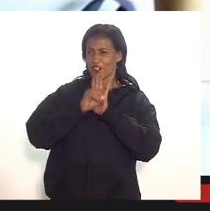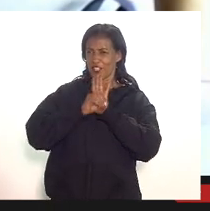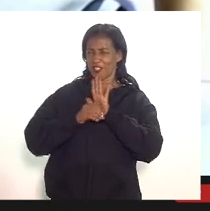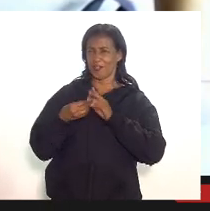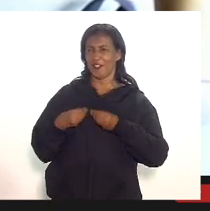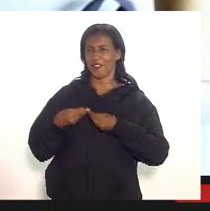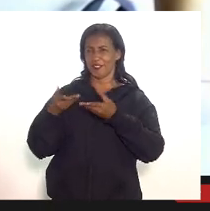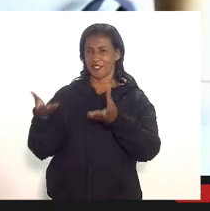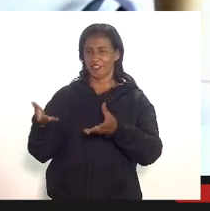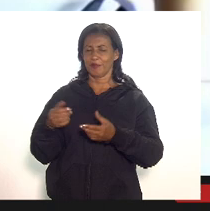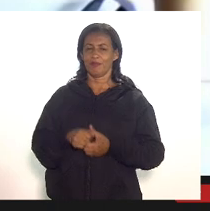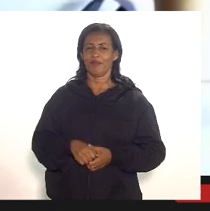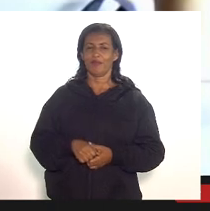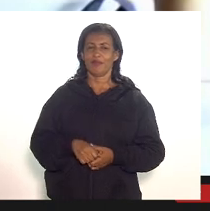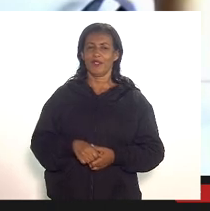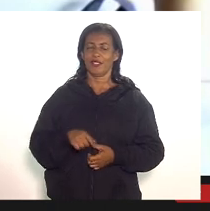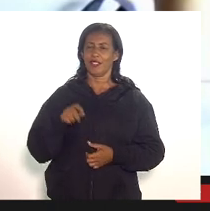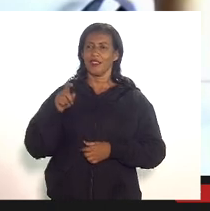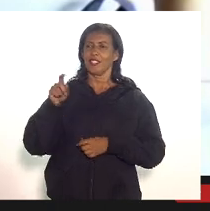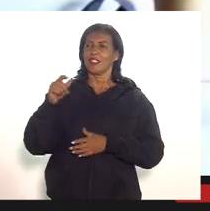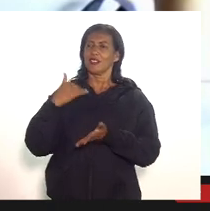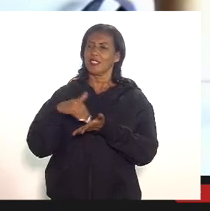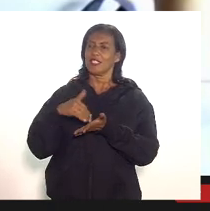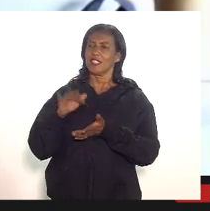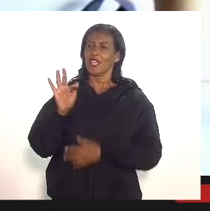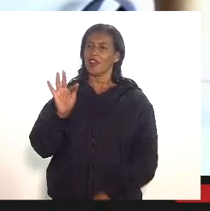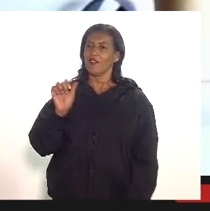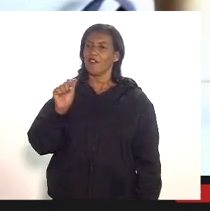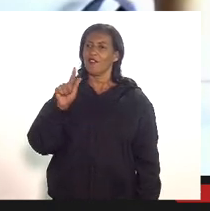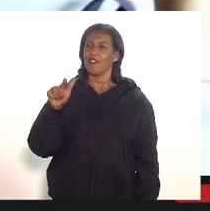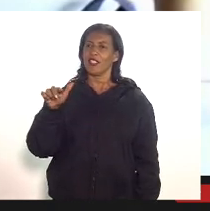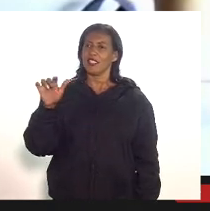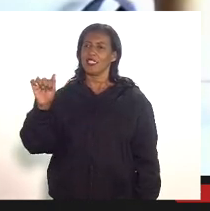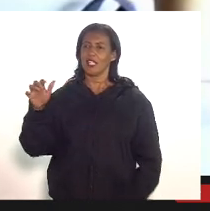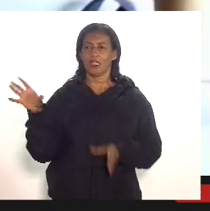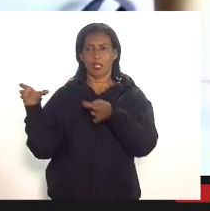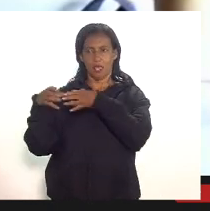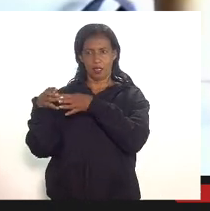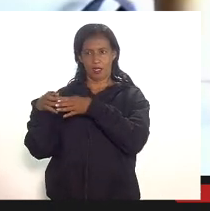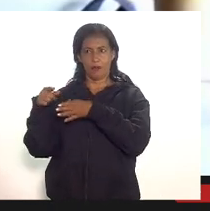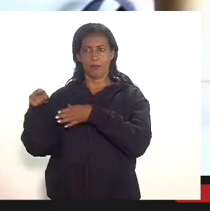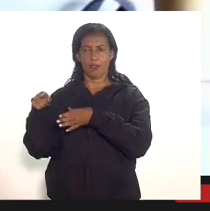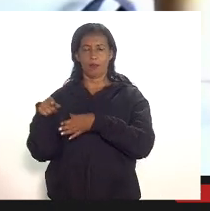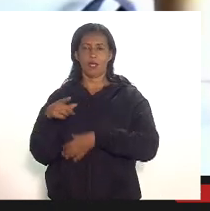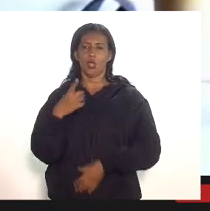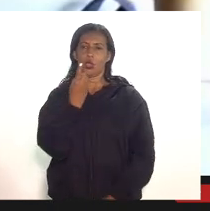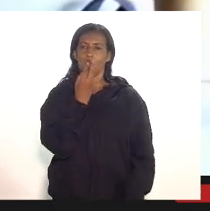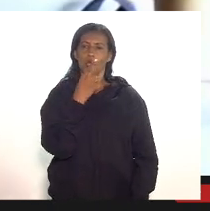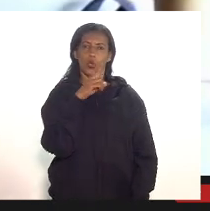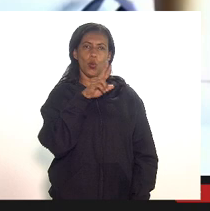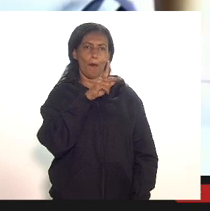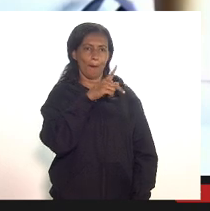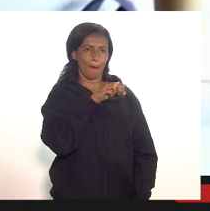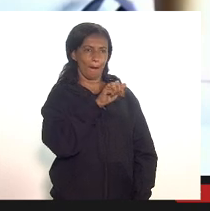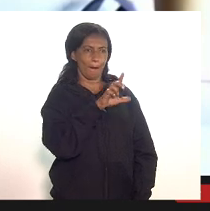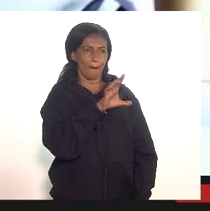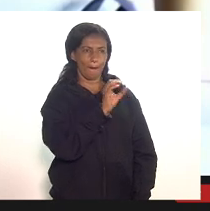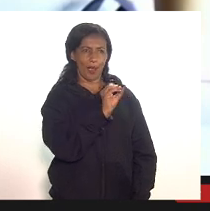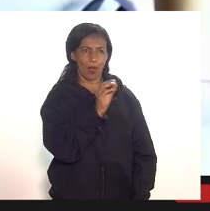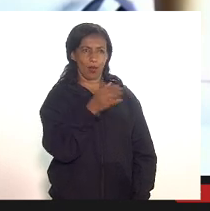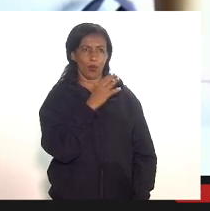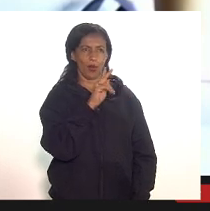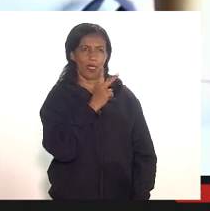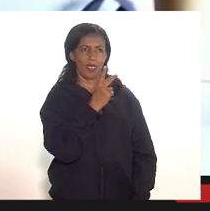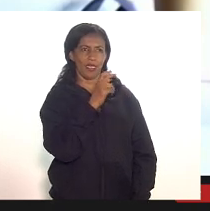presença do secretário de fazenda e toda a sua equipe do doutor Paulo Henrique do